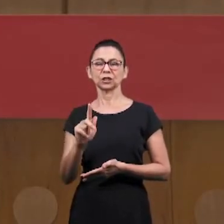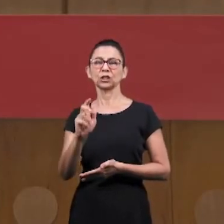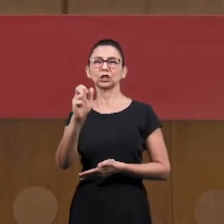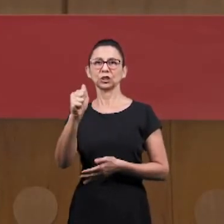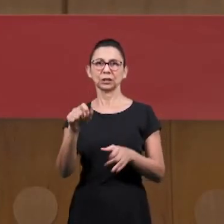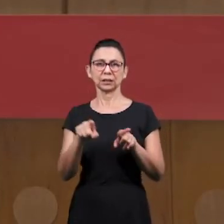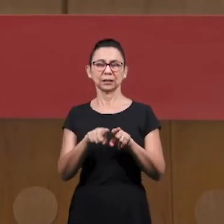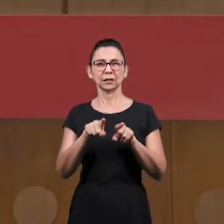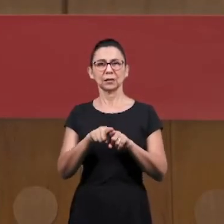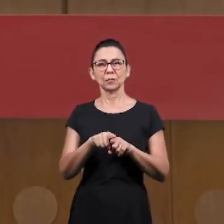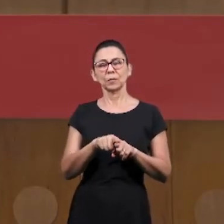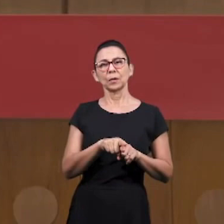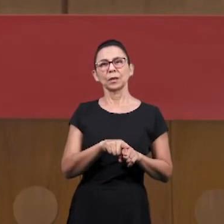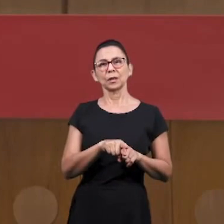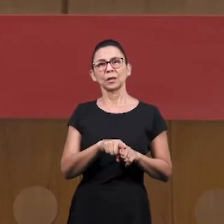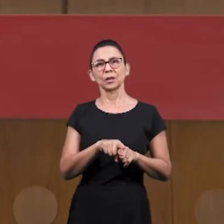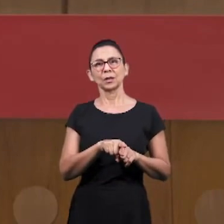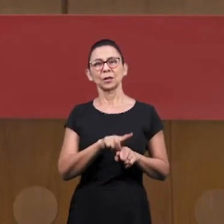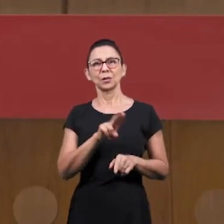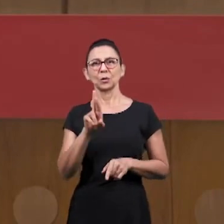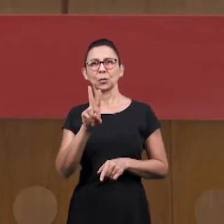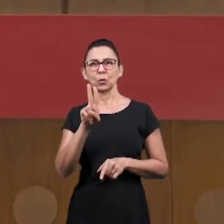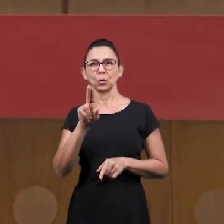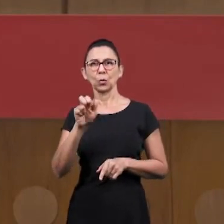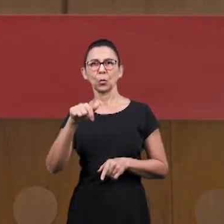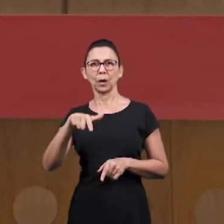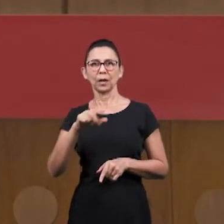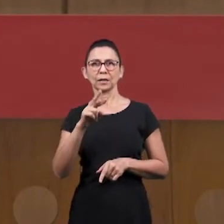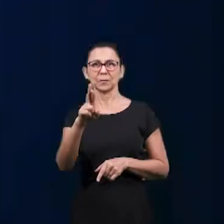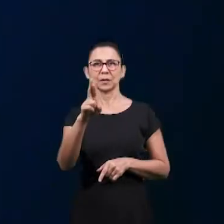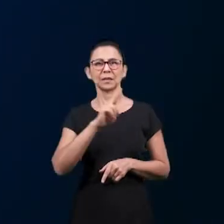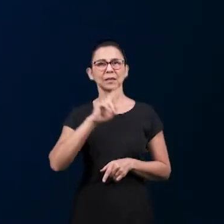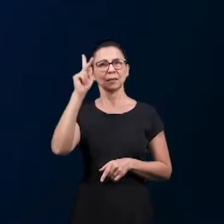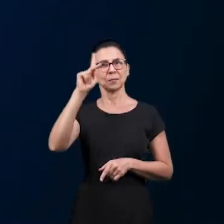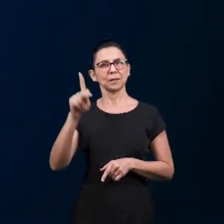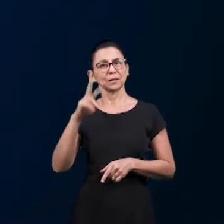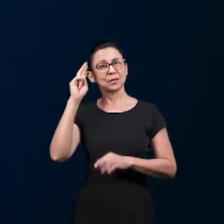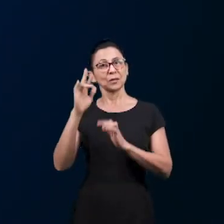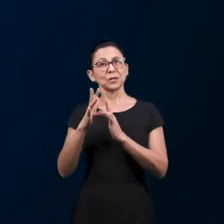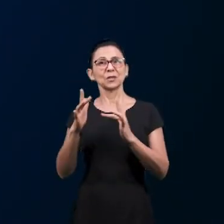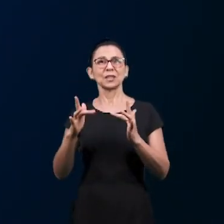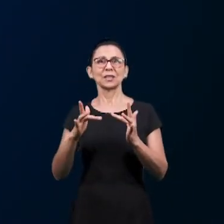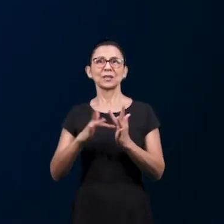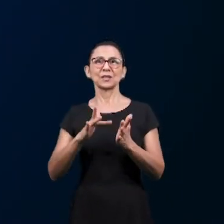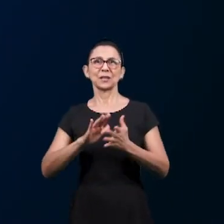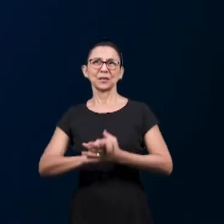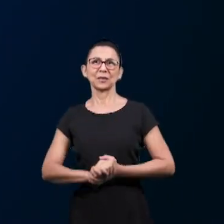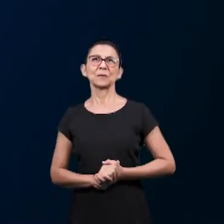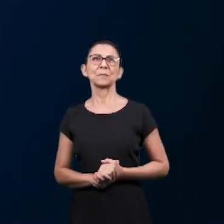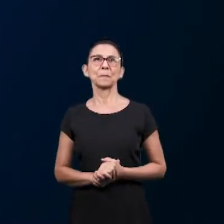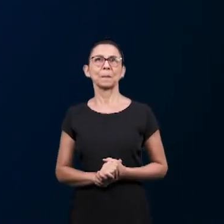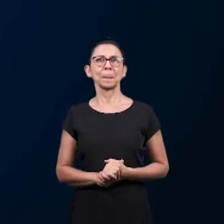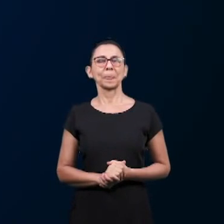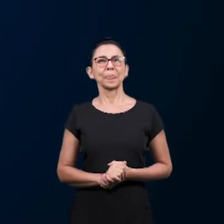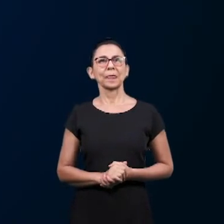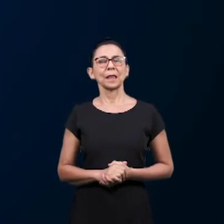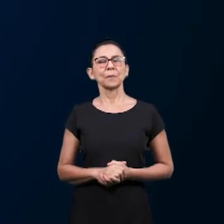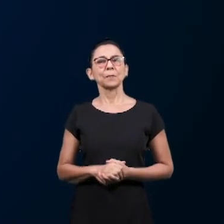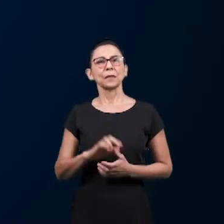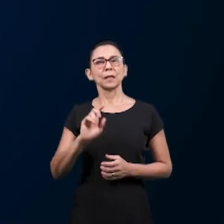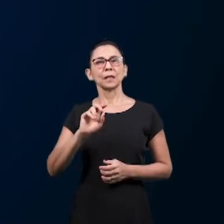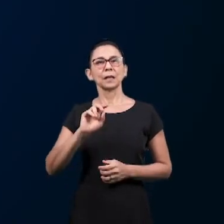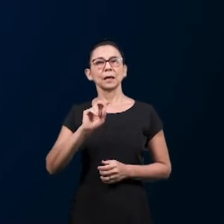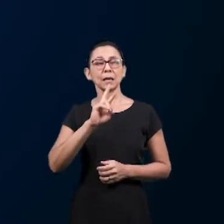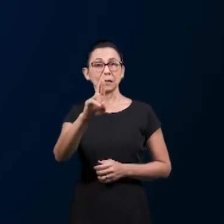Miranda também irá responder a esta primeira pergunta. A paz do Senhor Jesus? A resposta a essa primeira pergunta